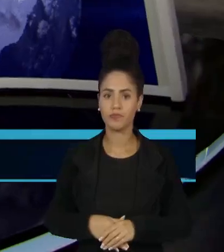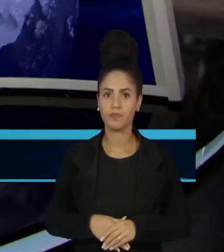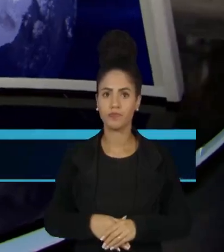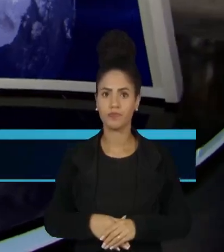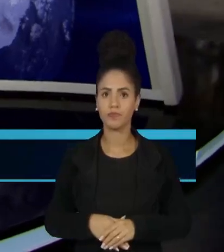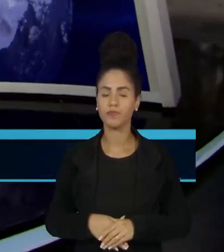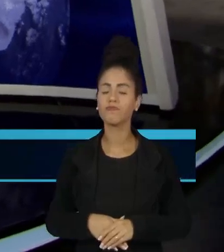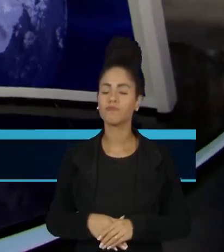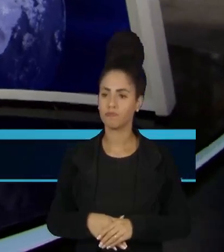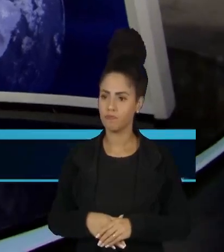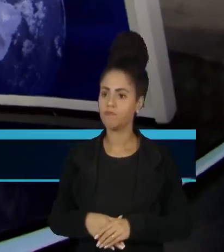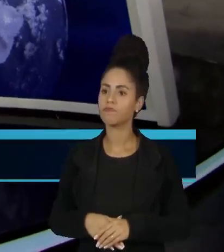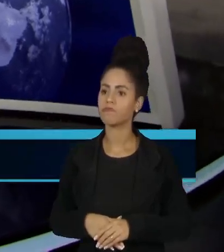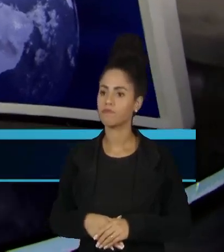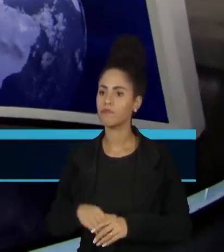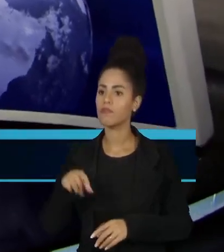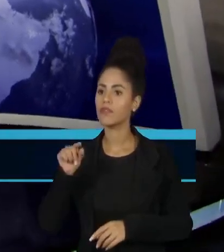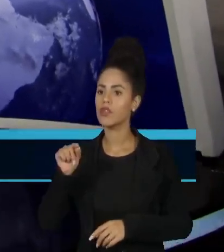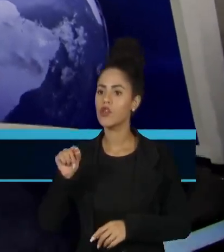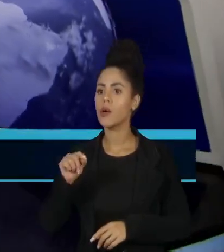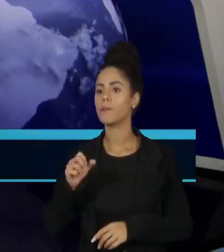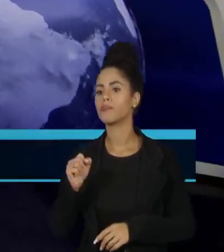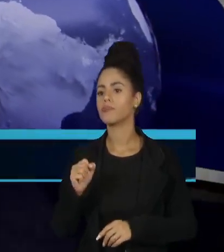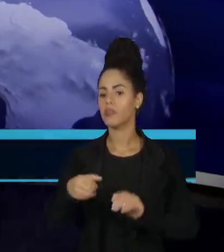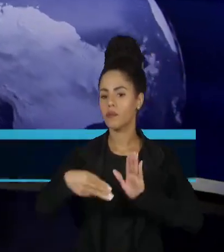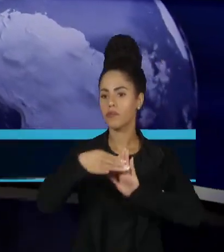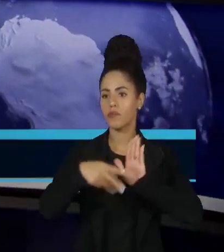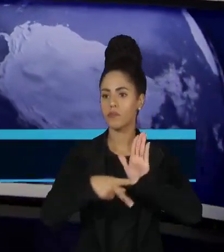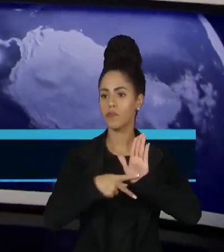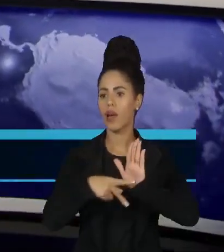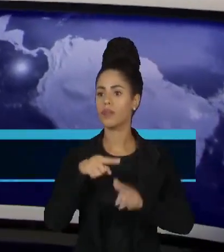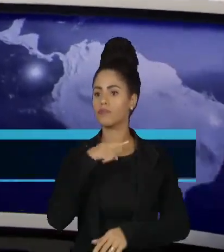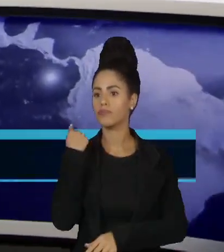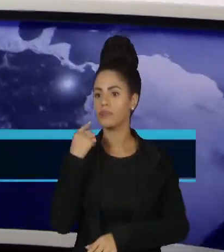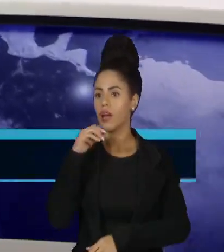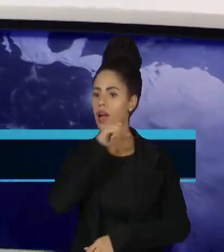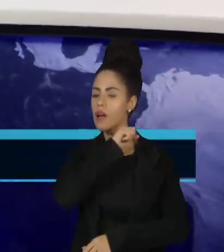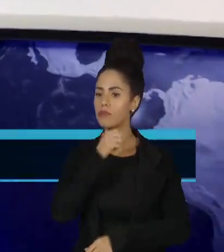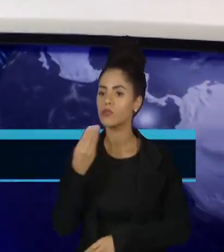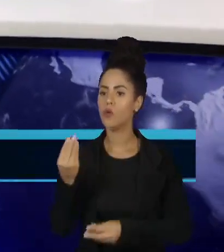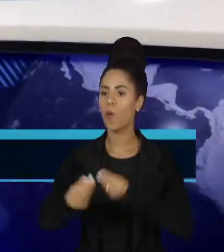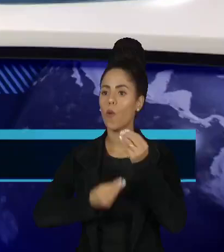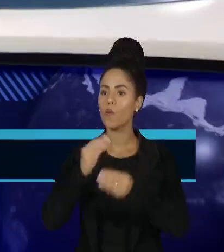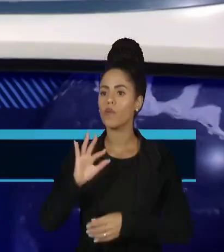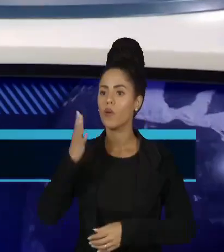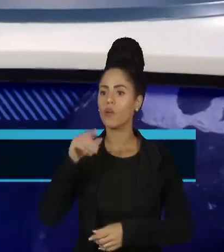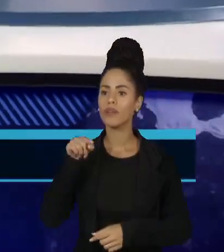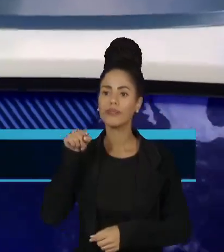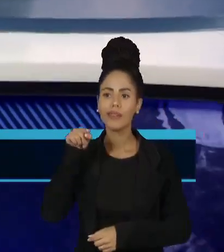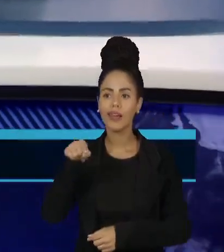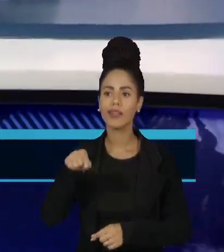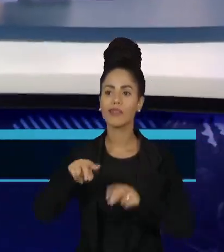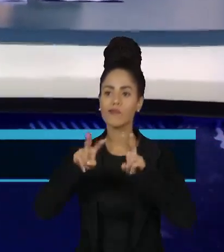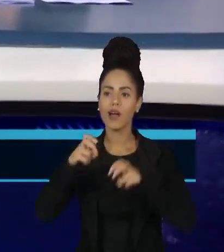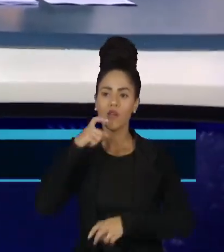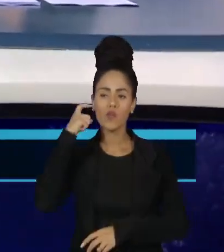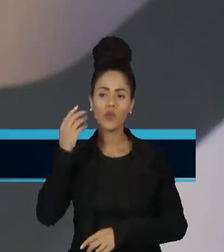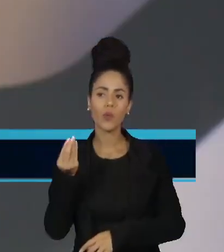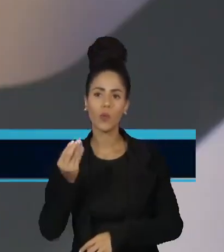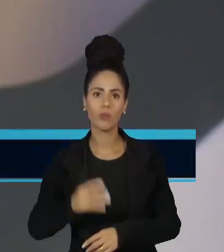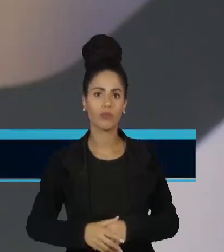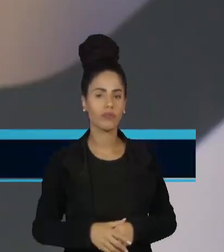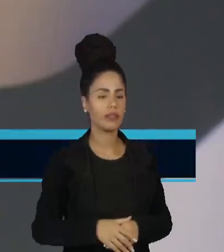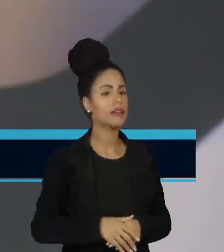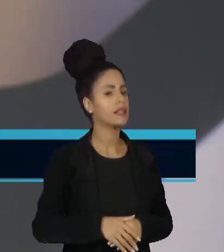Vera, apenas o fato da EMP estar prestes a vencer, explica o empenho de Arthur Lira no tema? Não, ele está